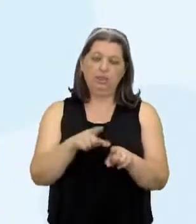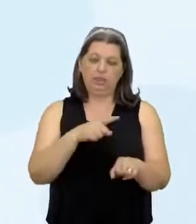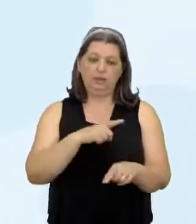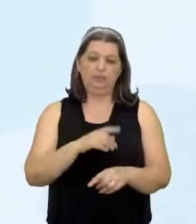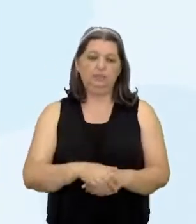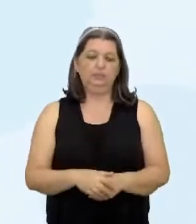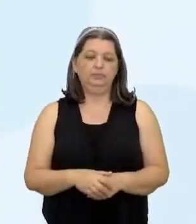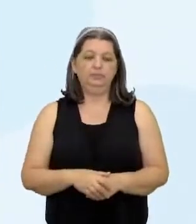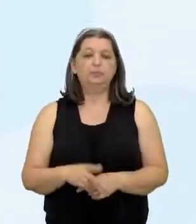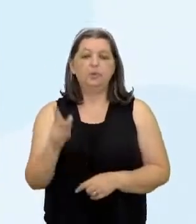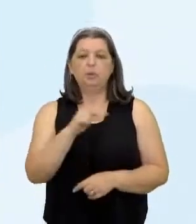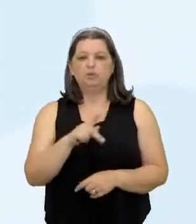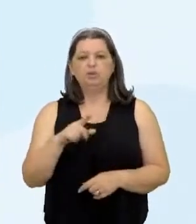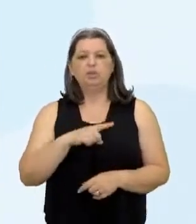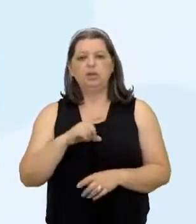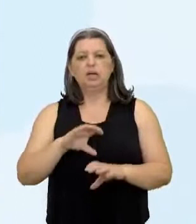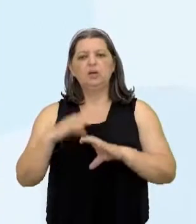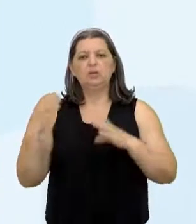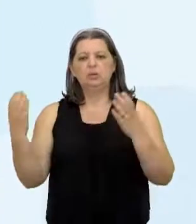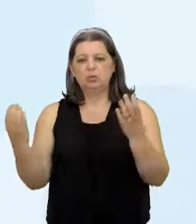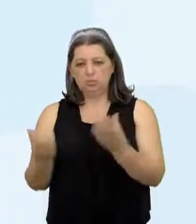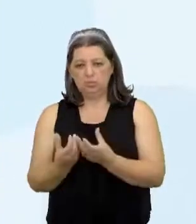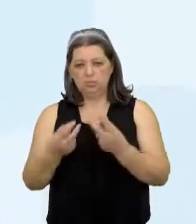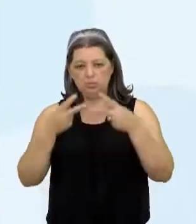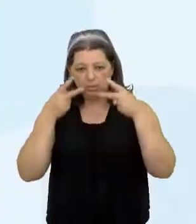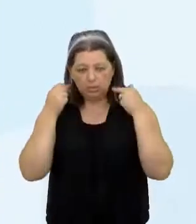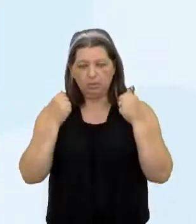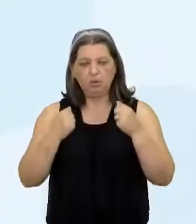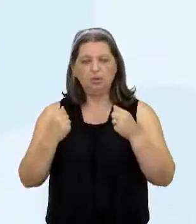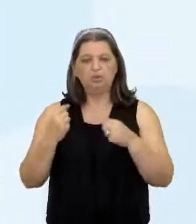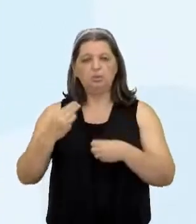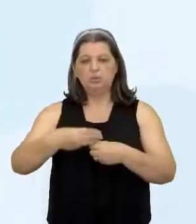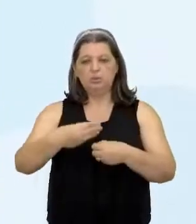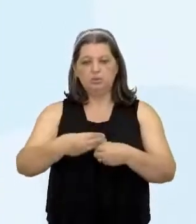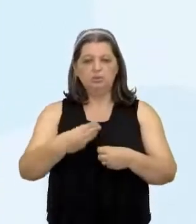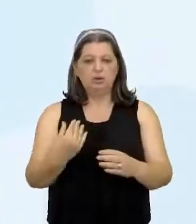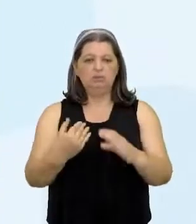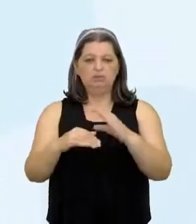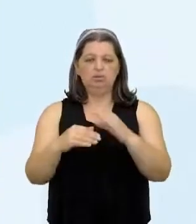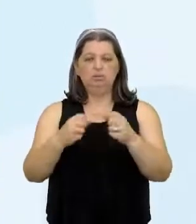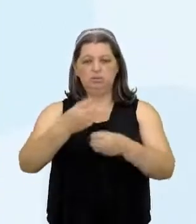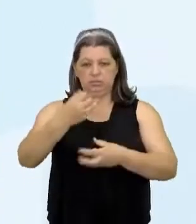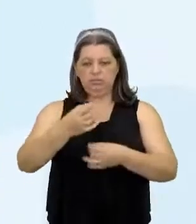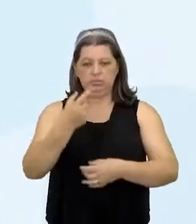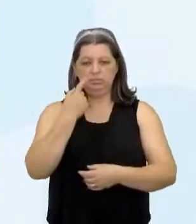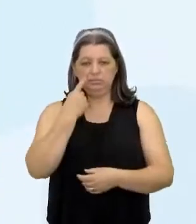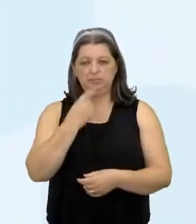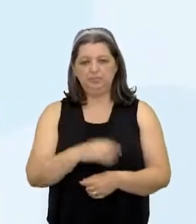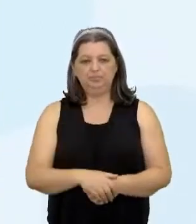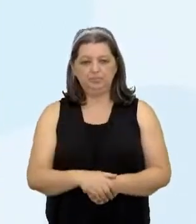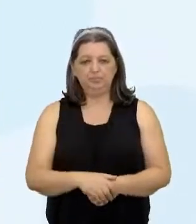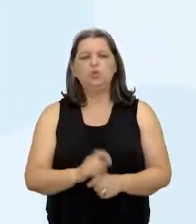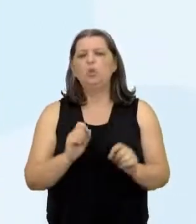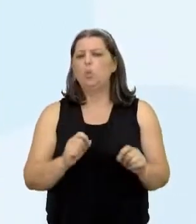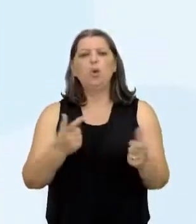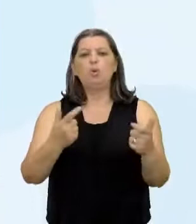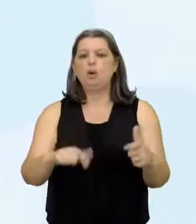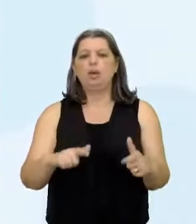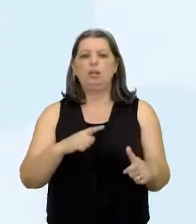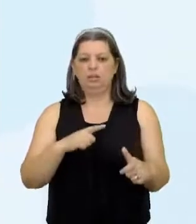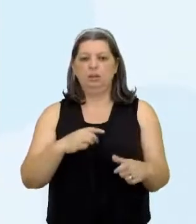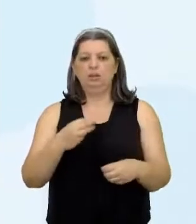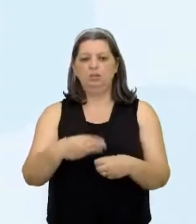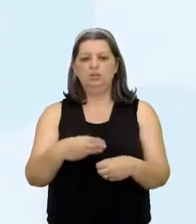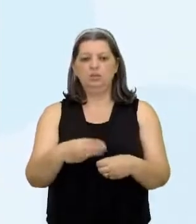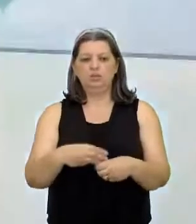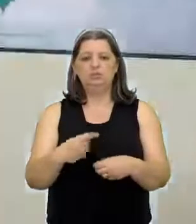que tem aí Comunidades quilombolas No seu município Pode colocar no chat aí Que o Gibralgiba vai estar falando aí Qual o município aí né Enquanto eu vou